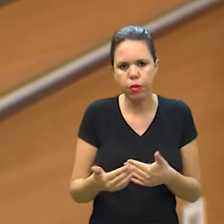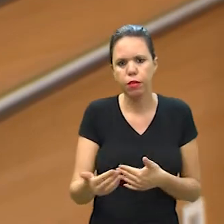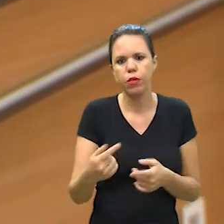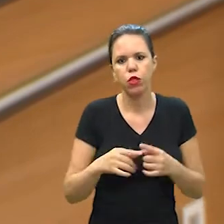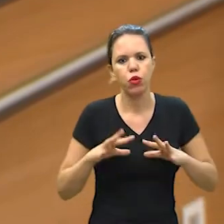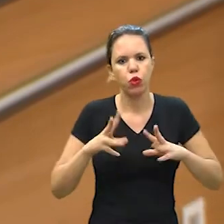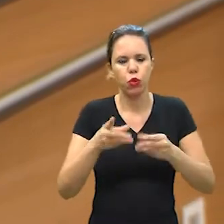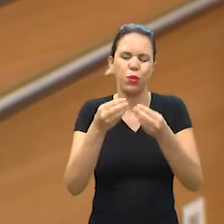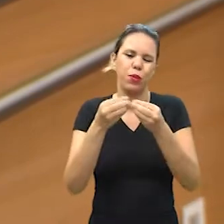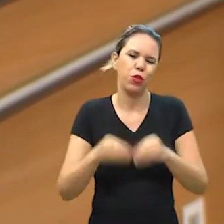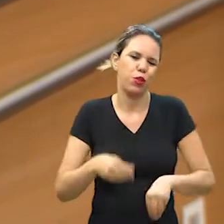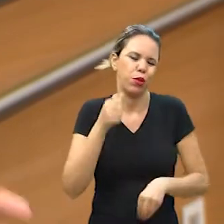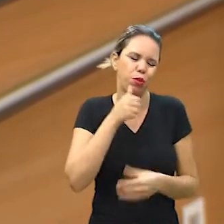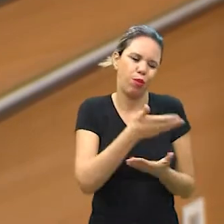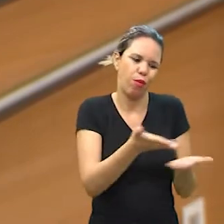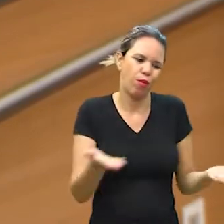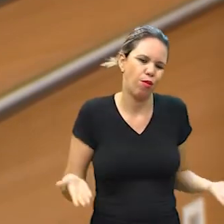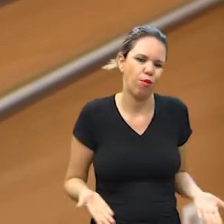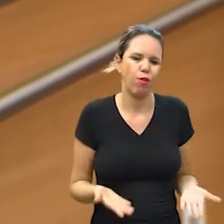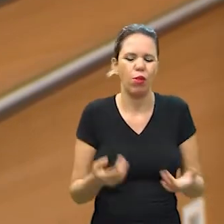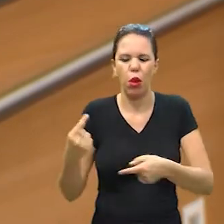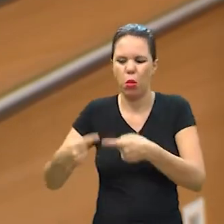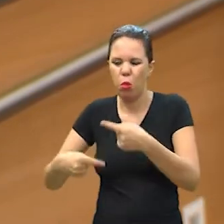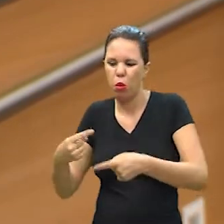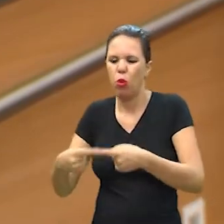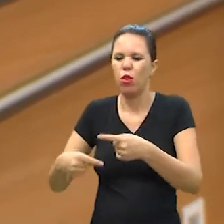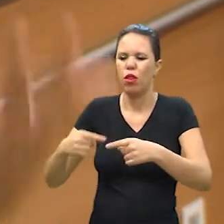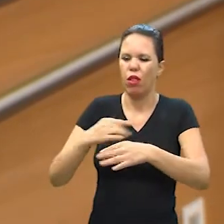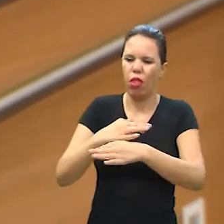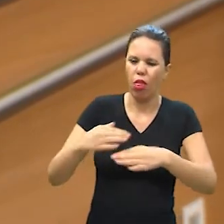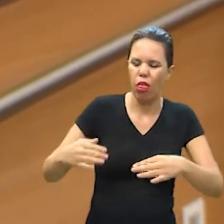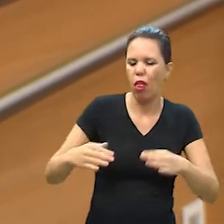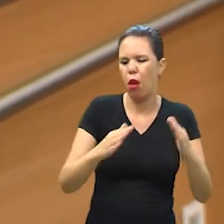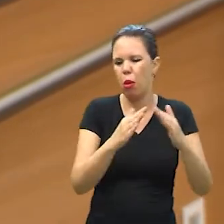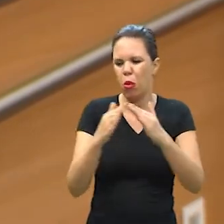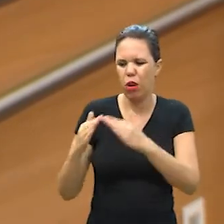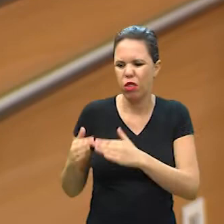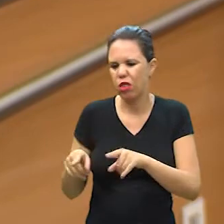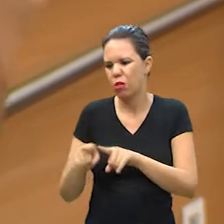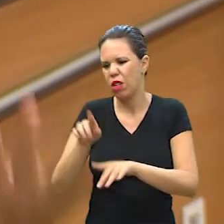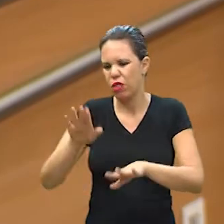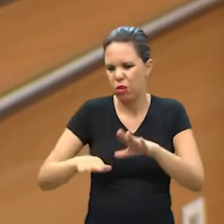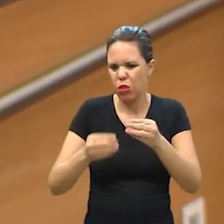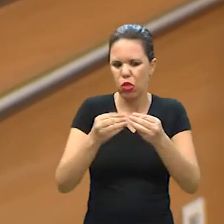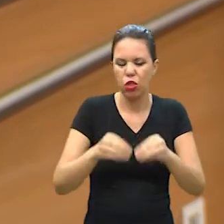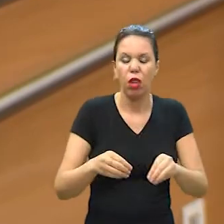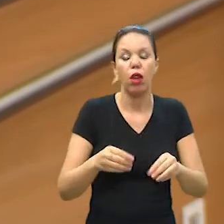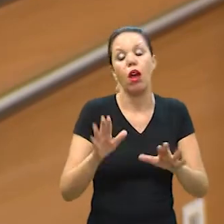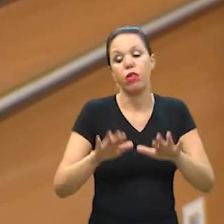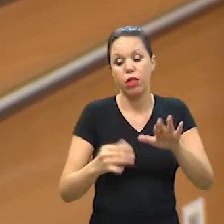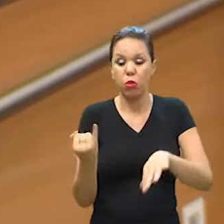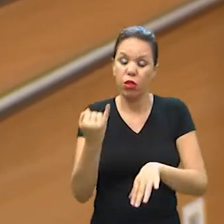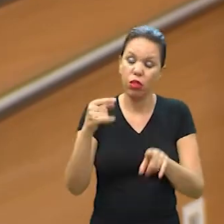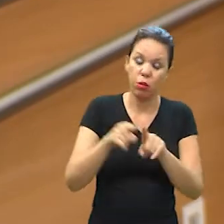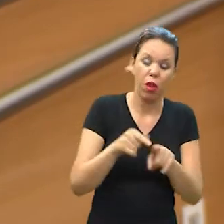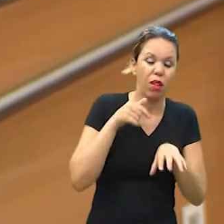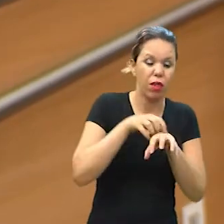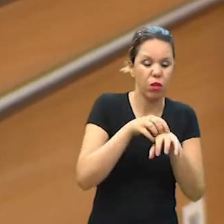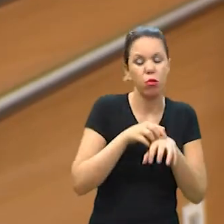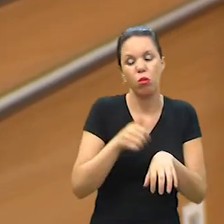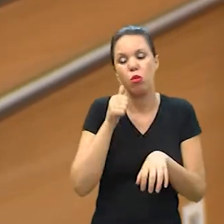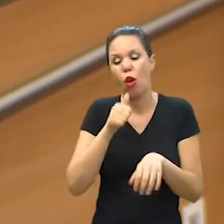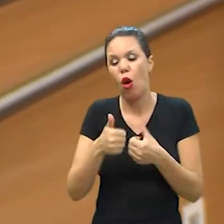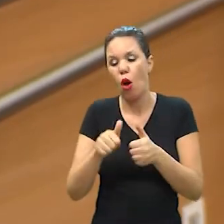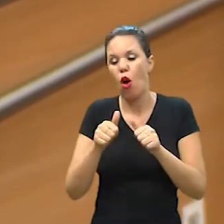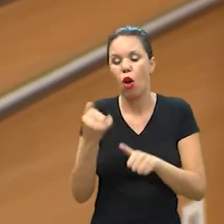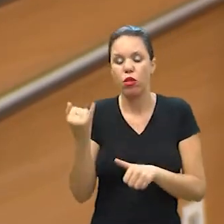mais atividades, porque tudo afeta as mulheres, né? Política urbana afeta as mulheres, moradia é uma questão importante na vida da mulher, transporte é